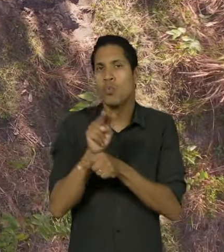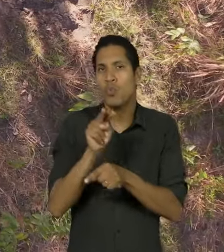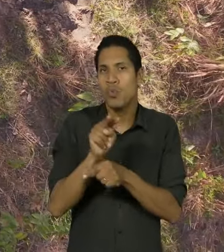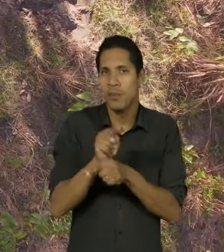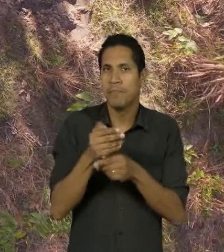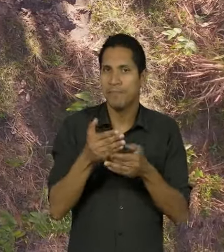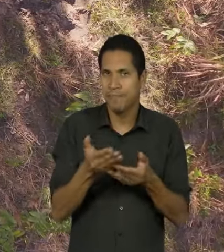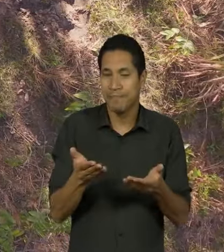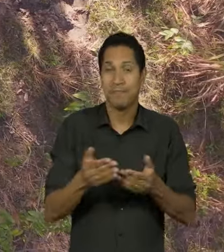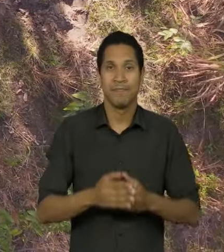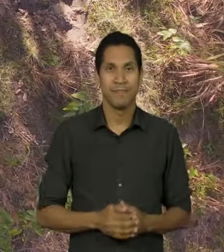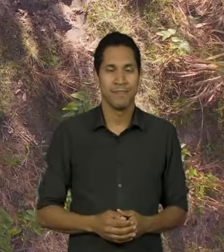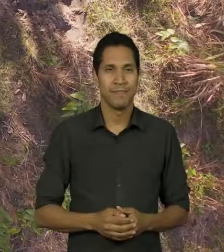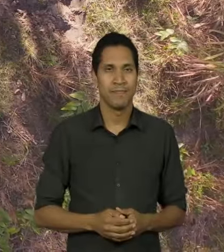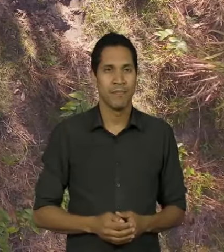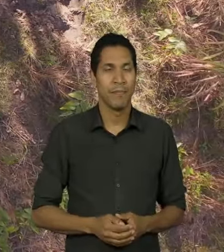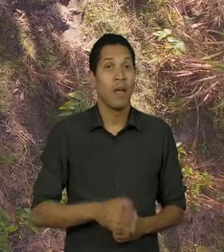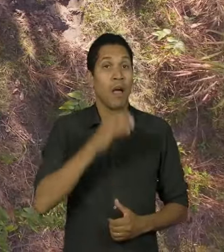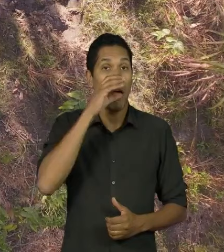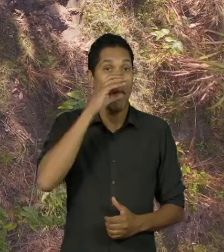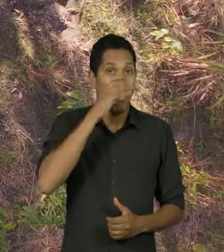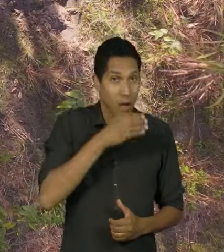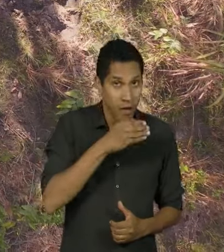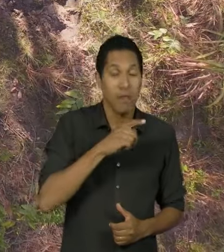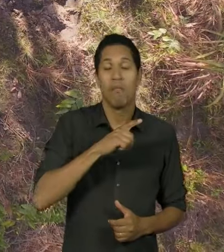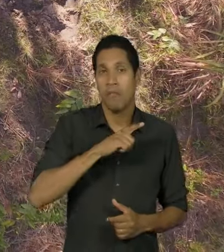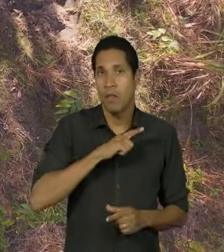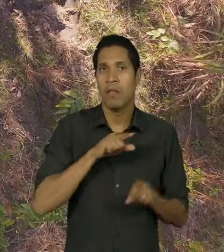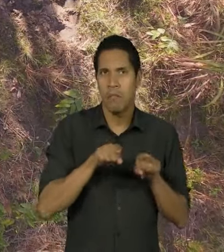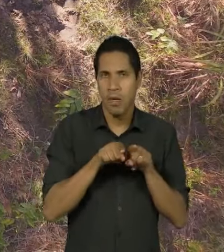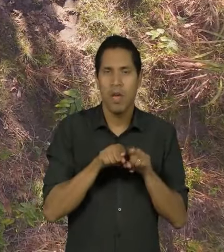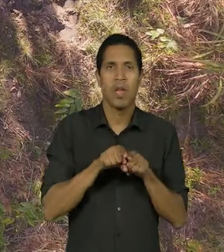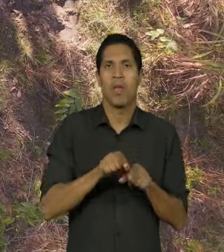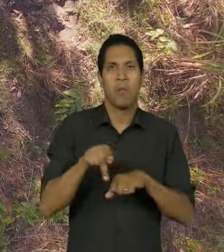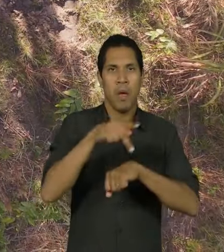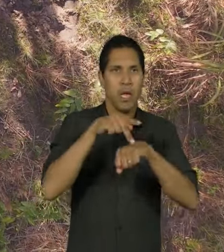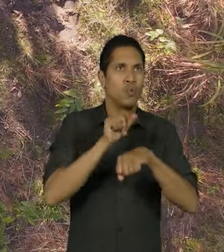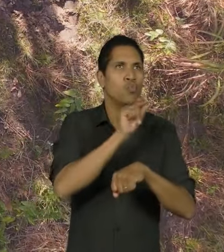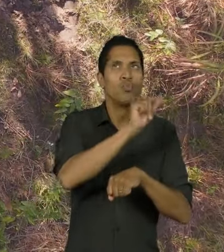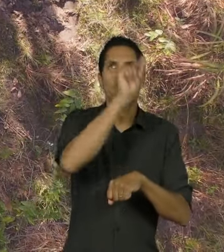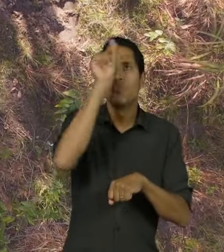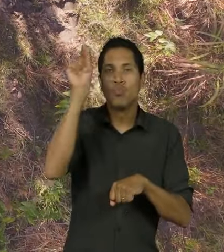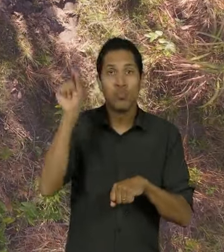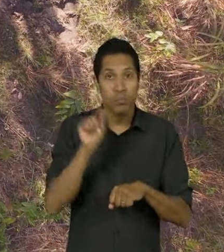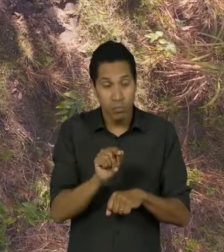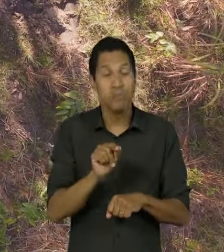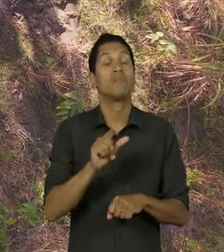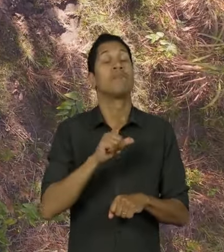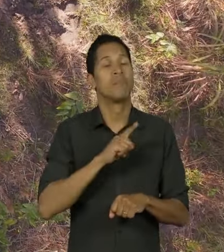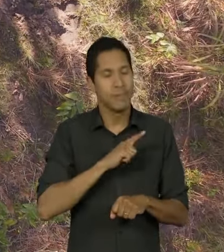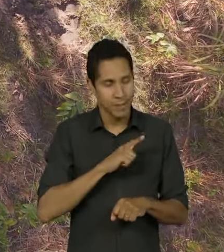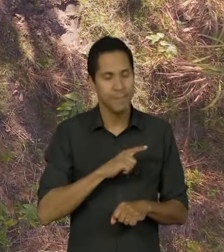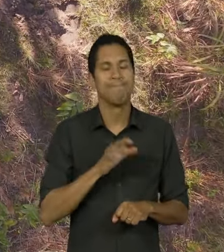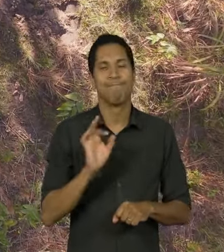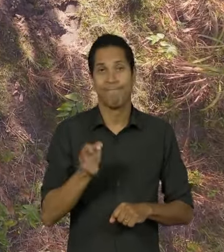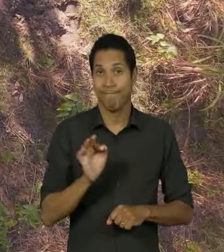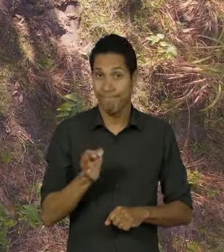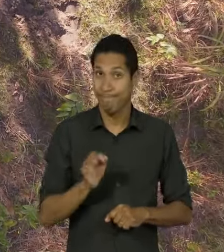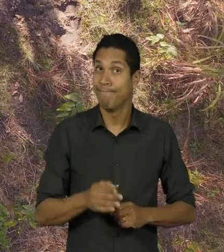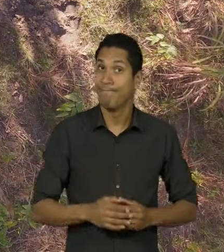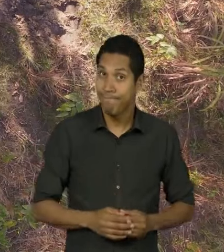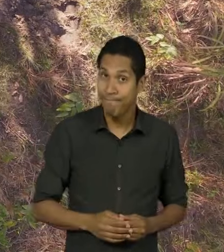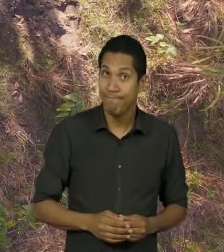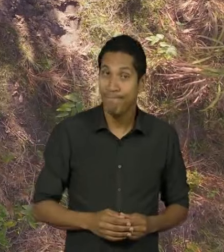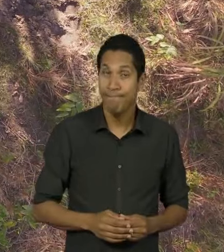A anta está distribuída por todo o nosso país nos cinco biomas principais que